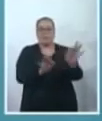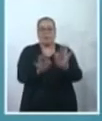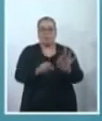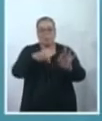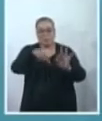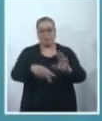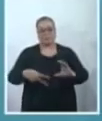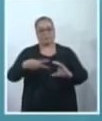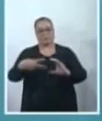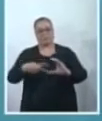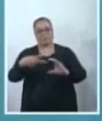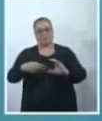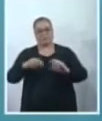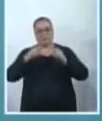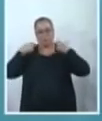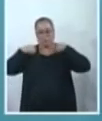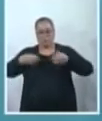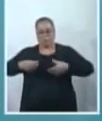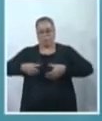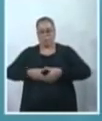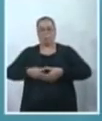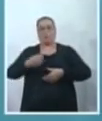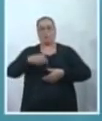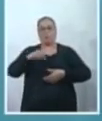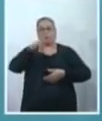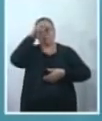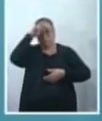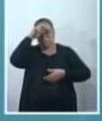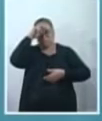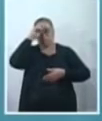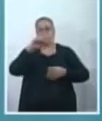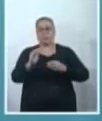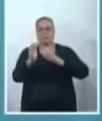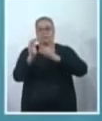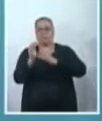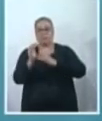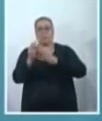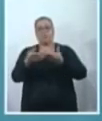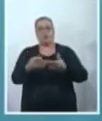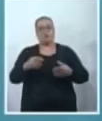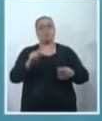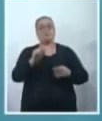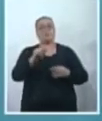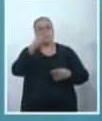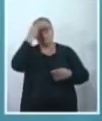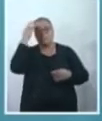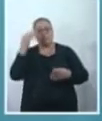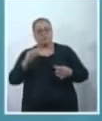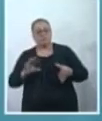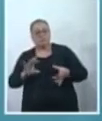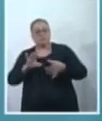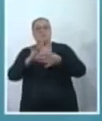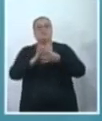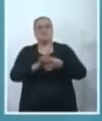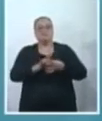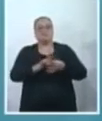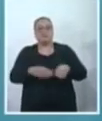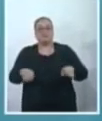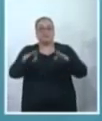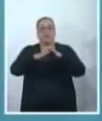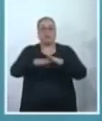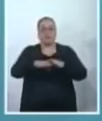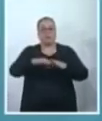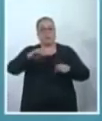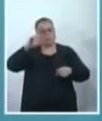Câmara a Comenda Zumbi dos Palmares, que é uma homenagem muito importante a pessoas que contribuem para a promoção da igualdade racial e o combate ao